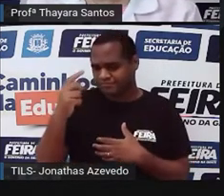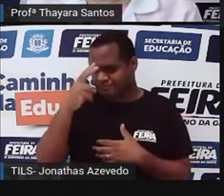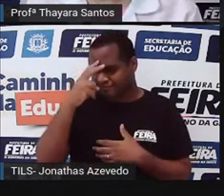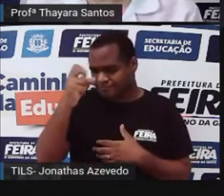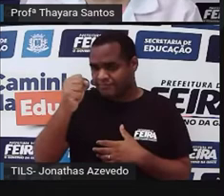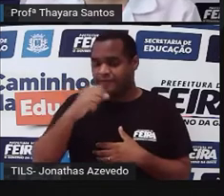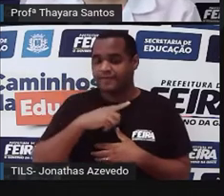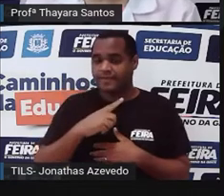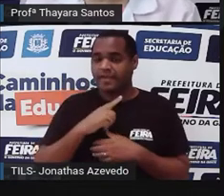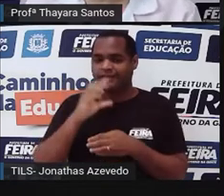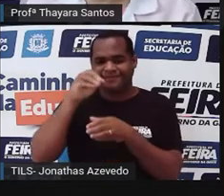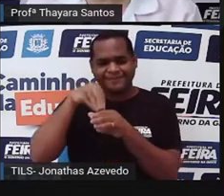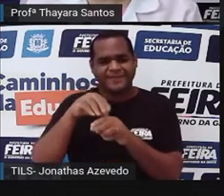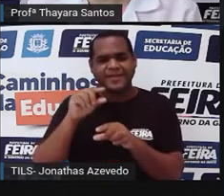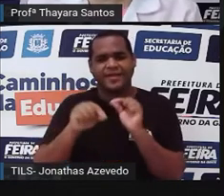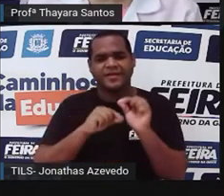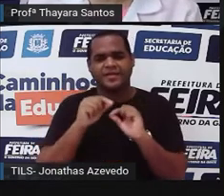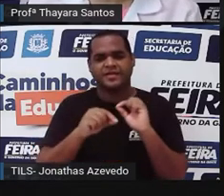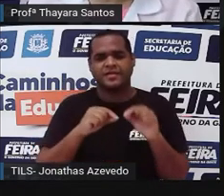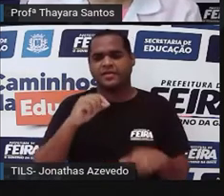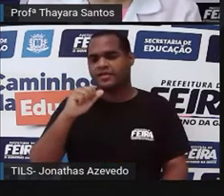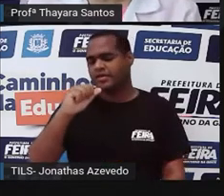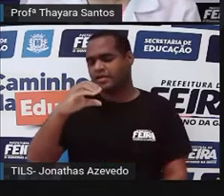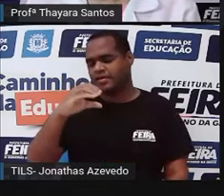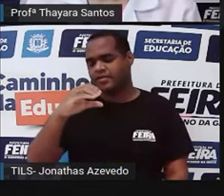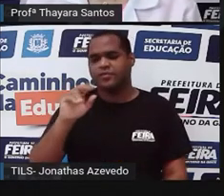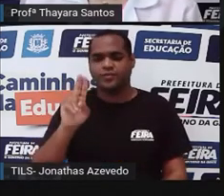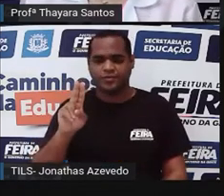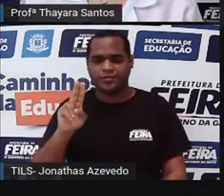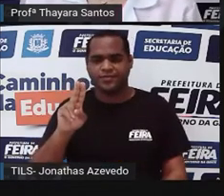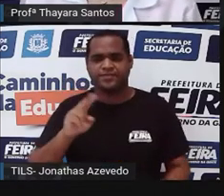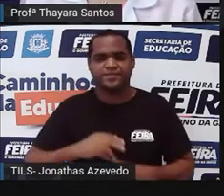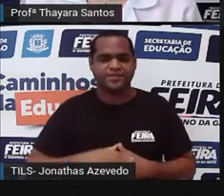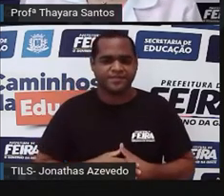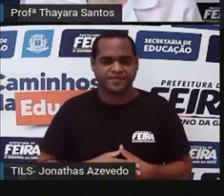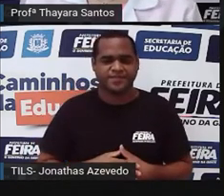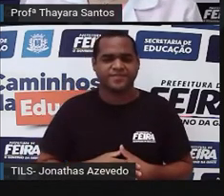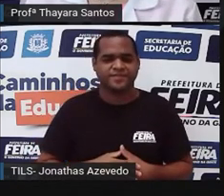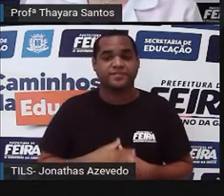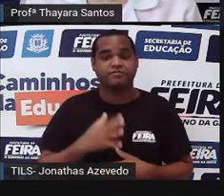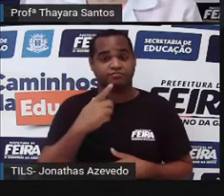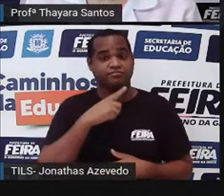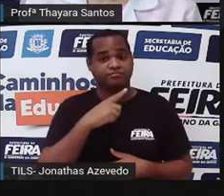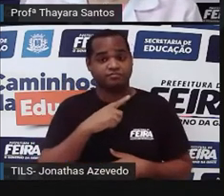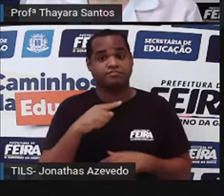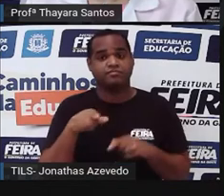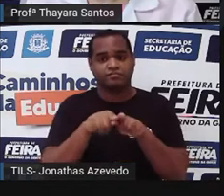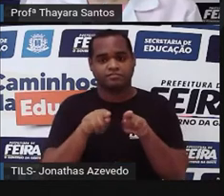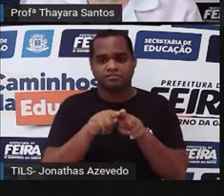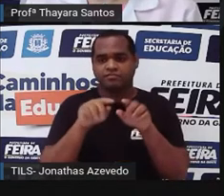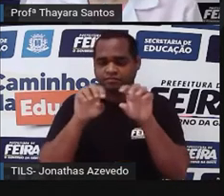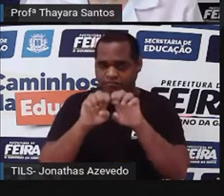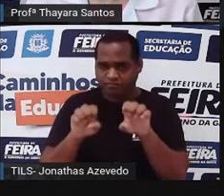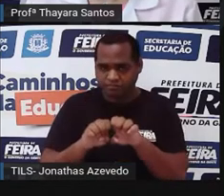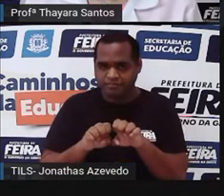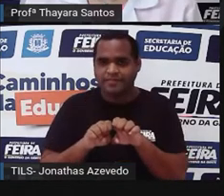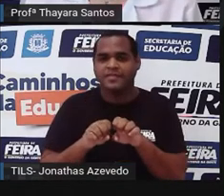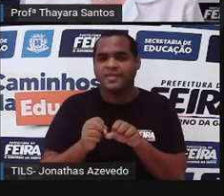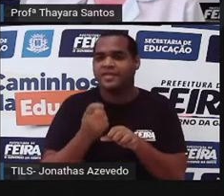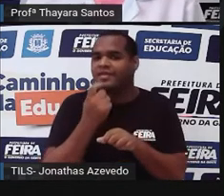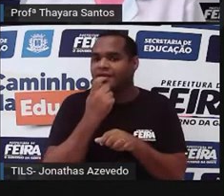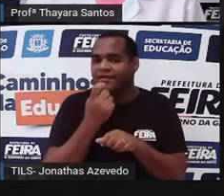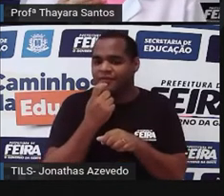ela é rica em uma substância que a gente chama de ácido úrico. Eles têm também uma estrutura, que é o osso